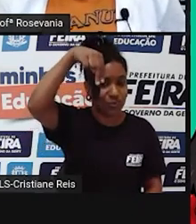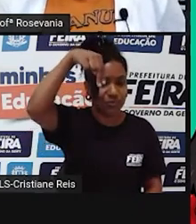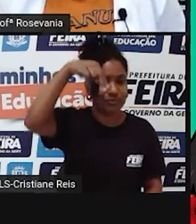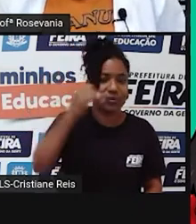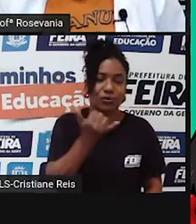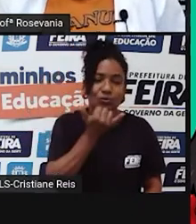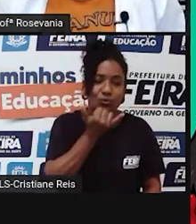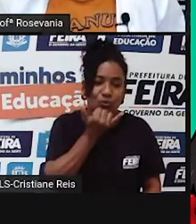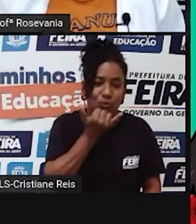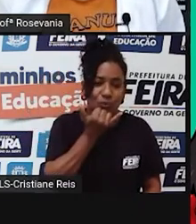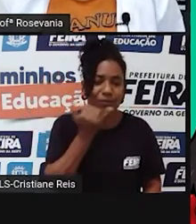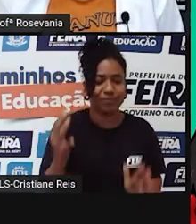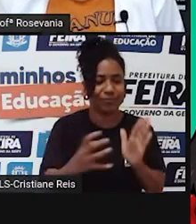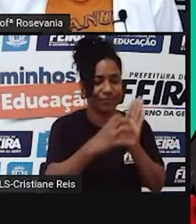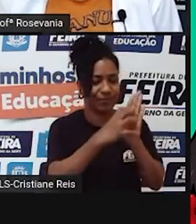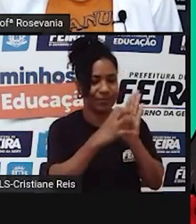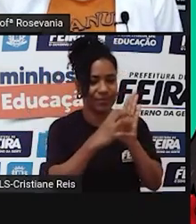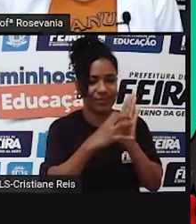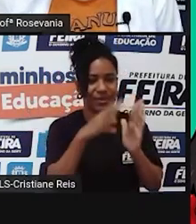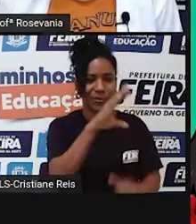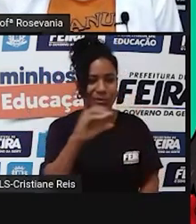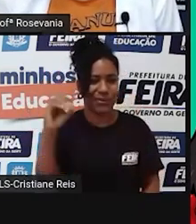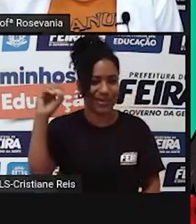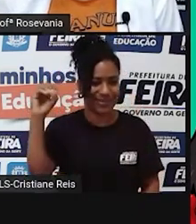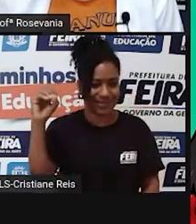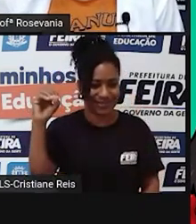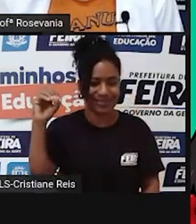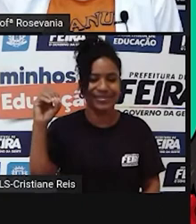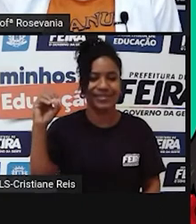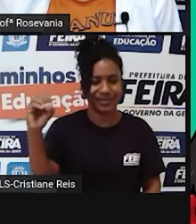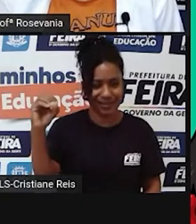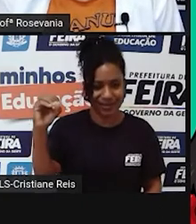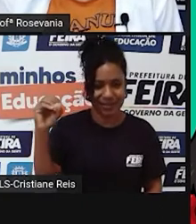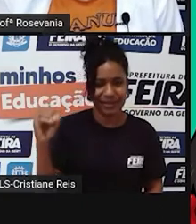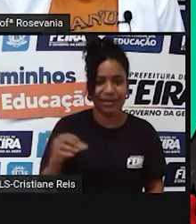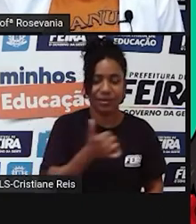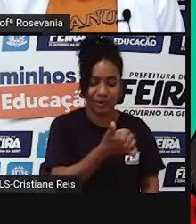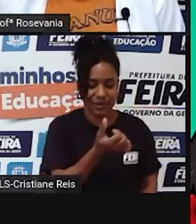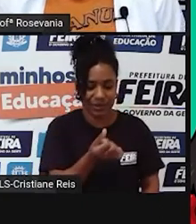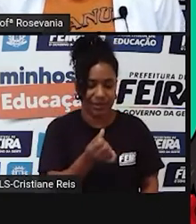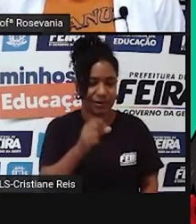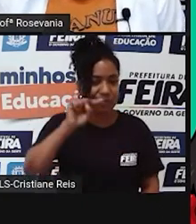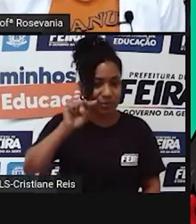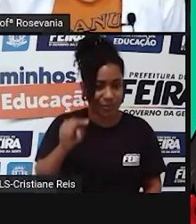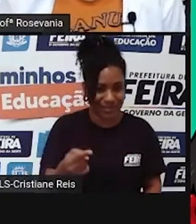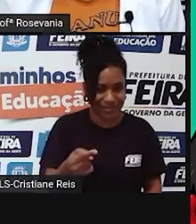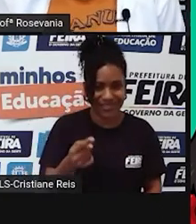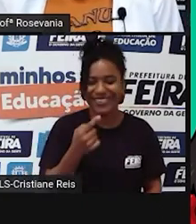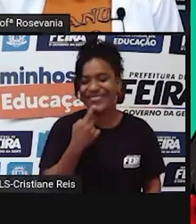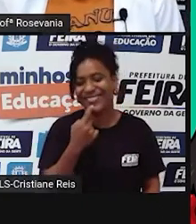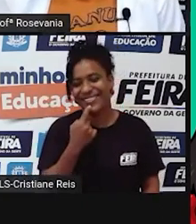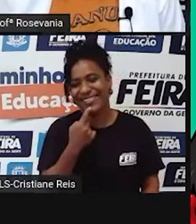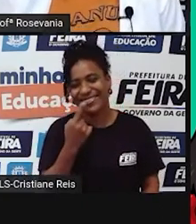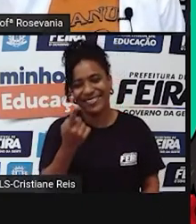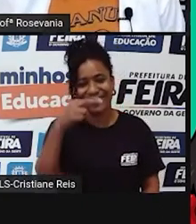Ou, desculpa, a região centro-oeste, com 16 milhões, né, de habitantes, prota com a linha aqui na região centro-oeste, está falando na região norte. A